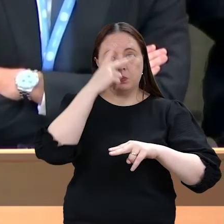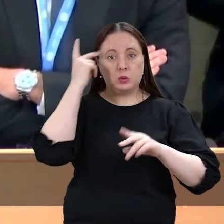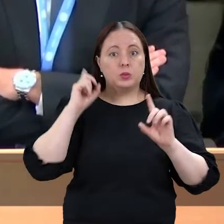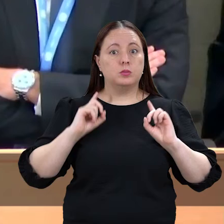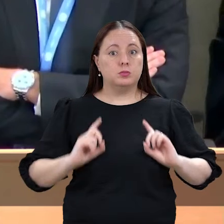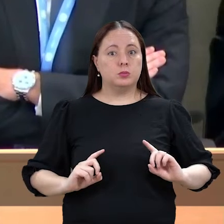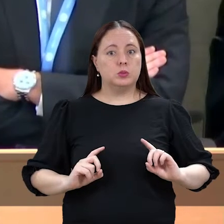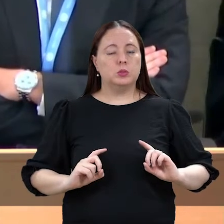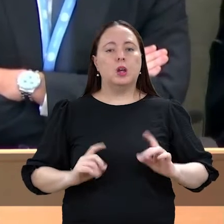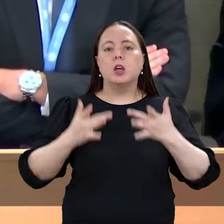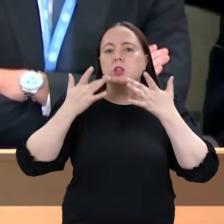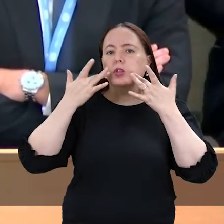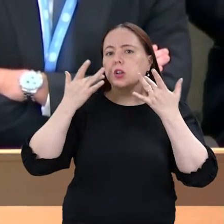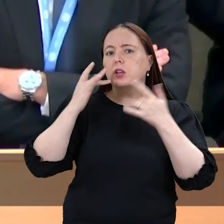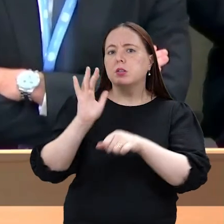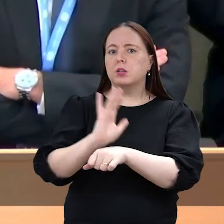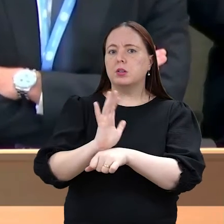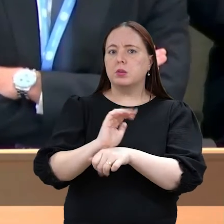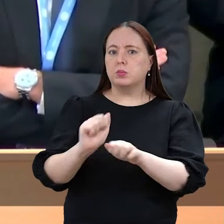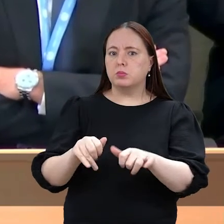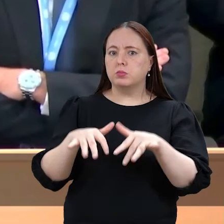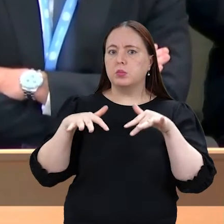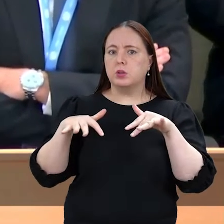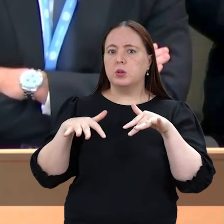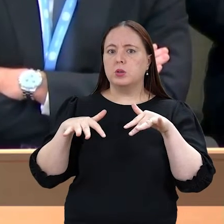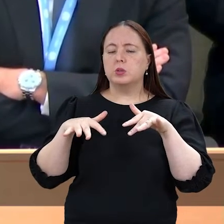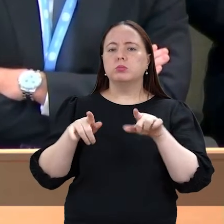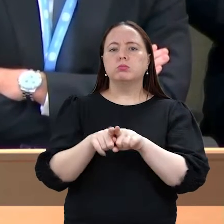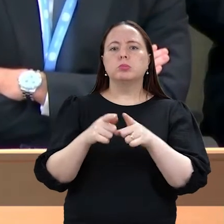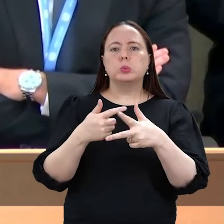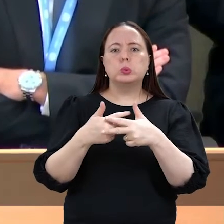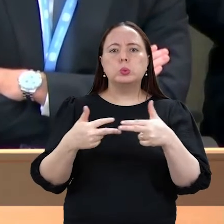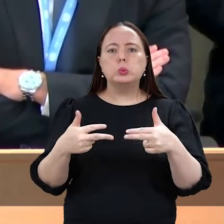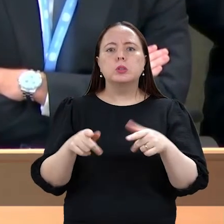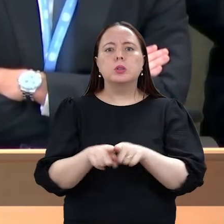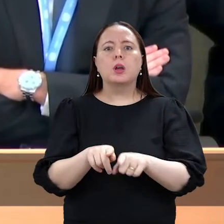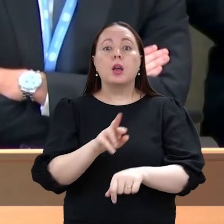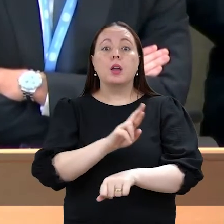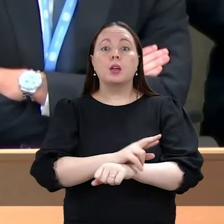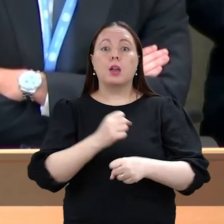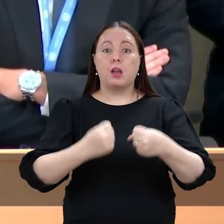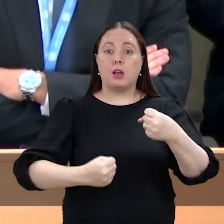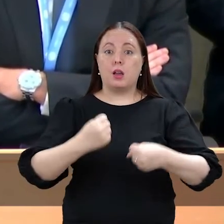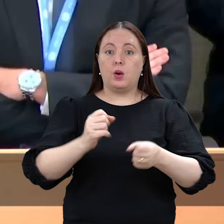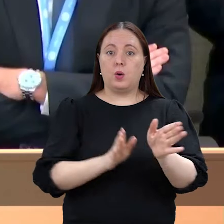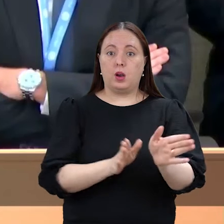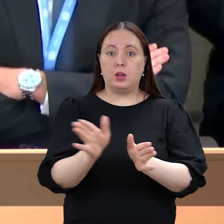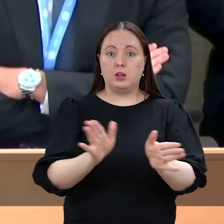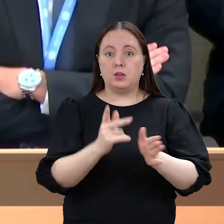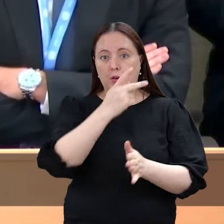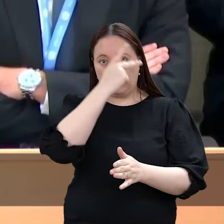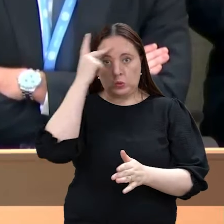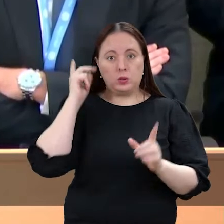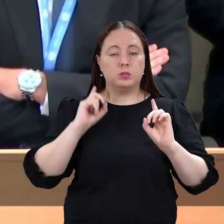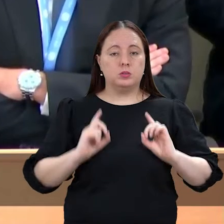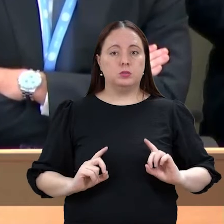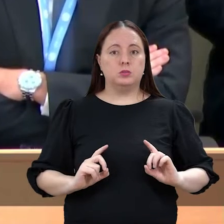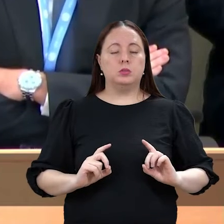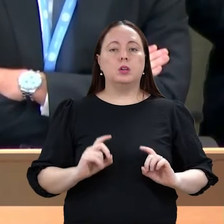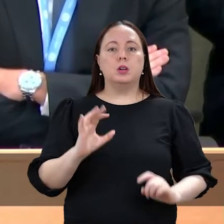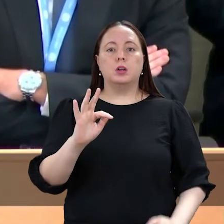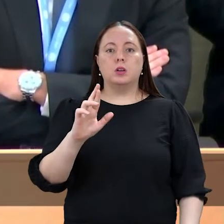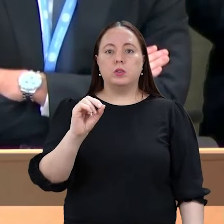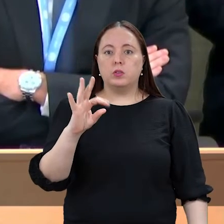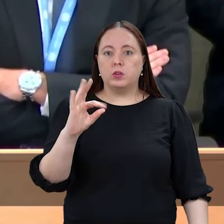deficiência em teatros, cinemas, auditórios, estádios. A reserva de veículos acessíveis a pessoas com deficiência nas